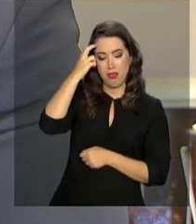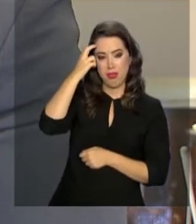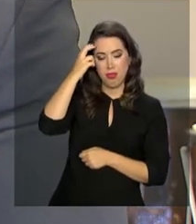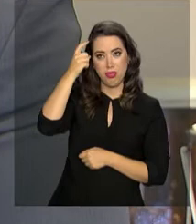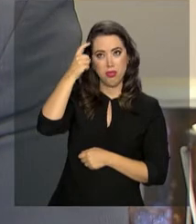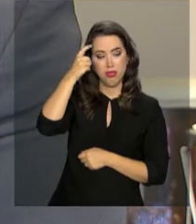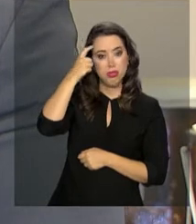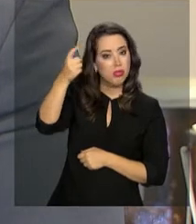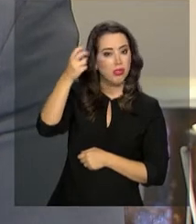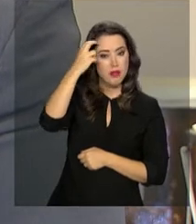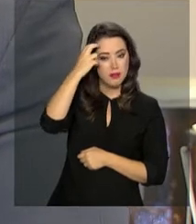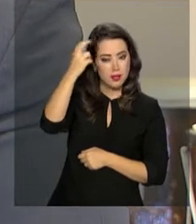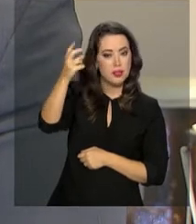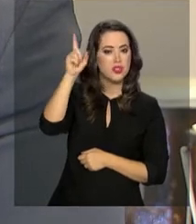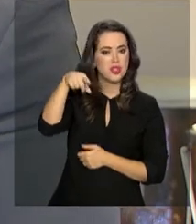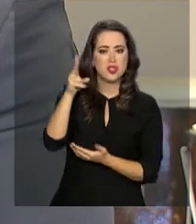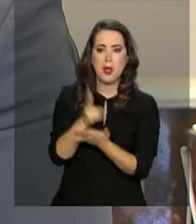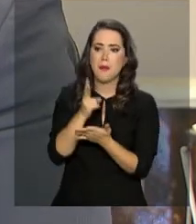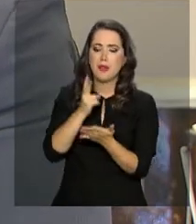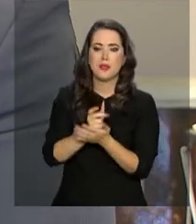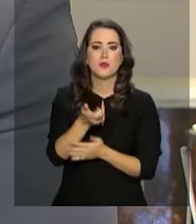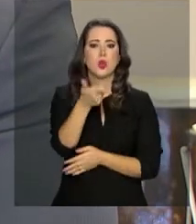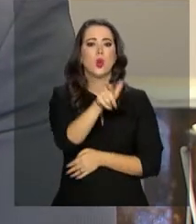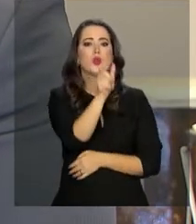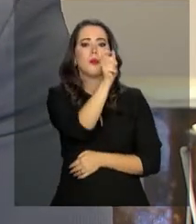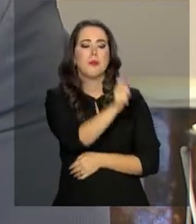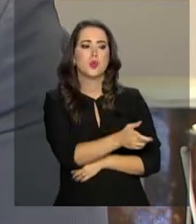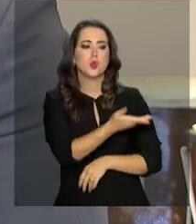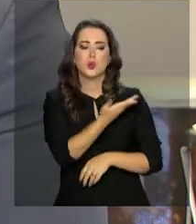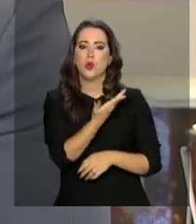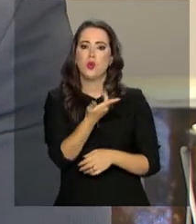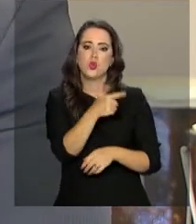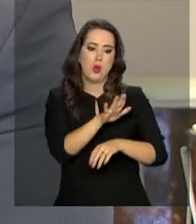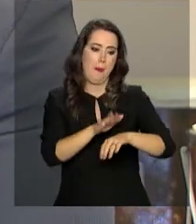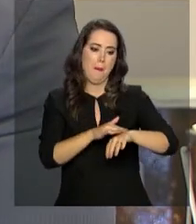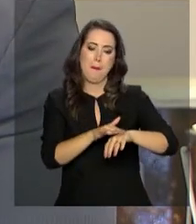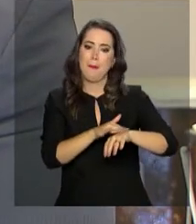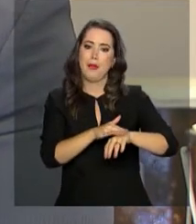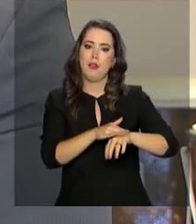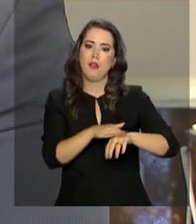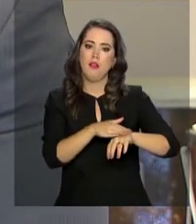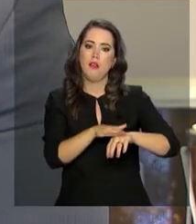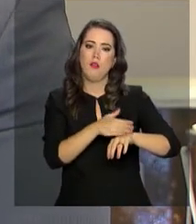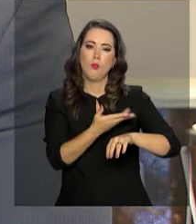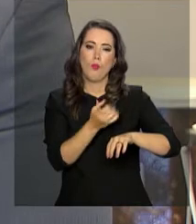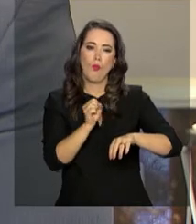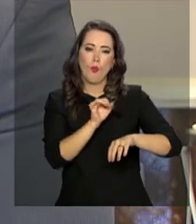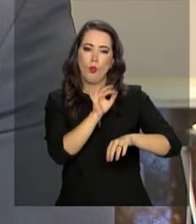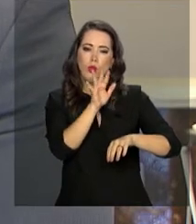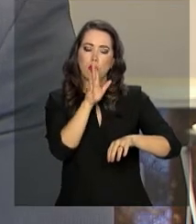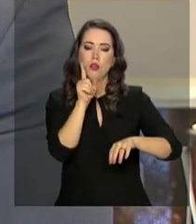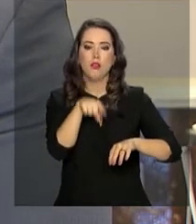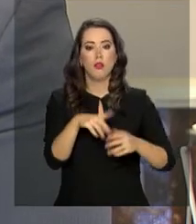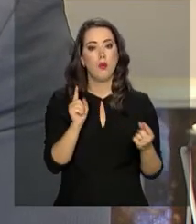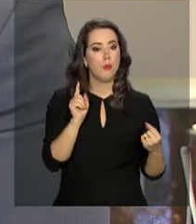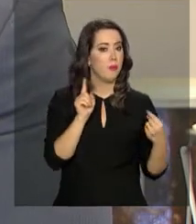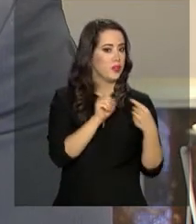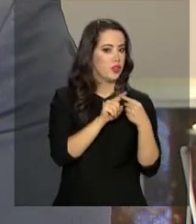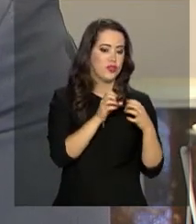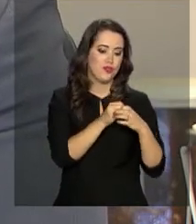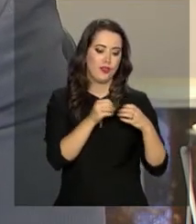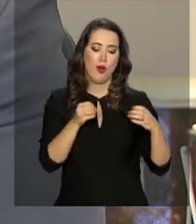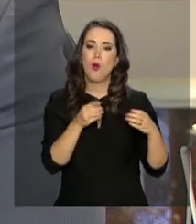de que uma outra pessoa doura a pele mais clara que a minha. Esse foi o objetivo do sistema de reserva de vagas e